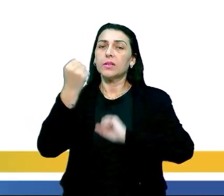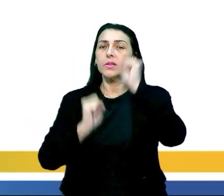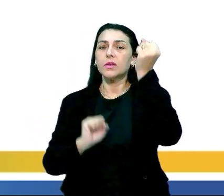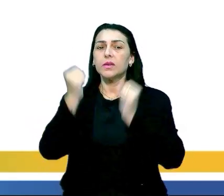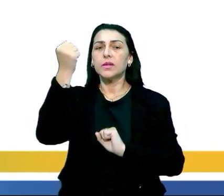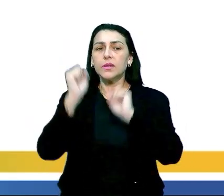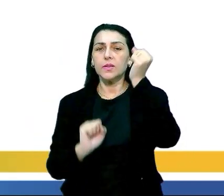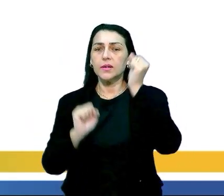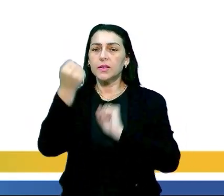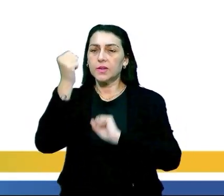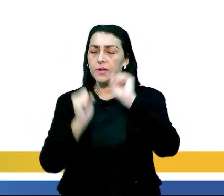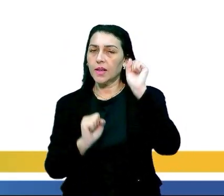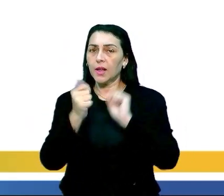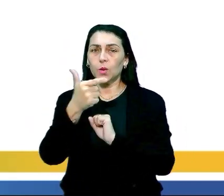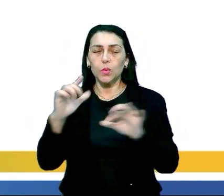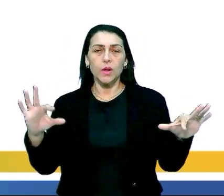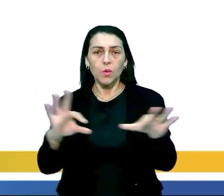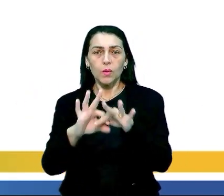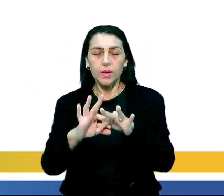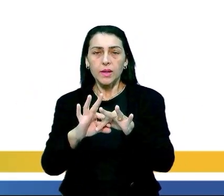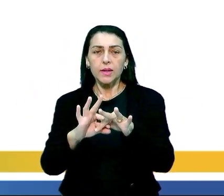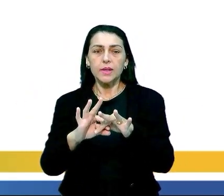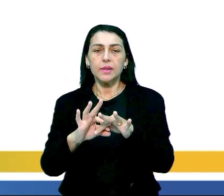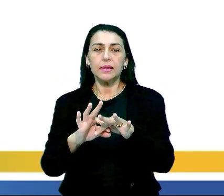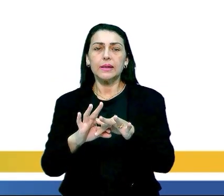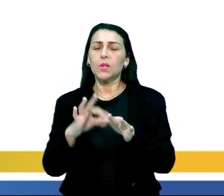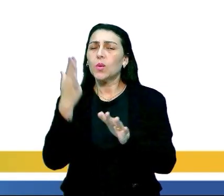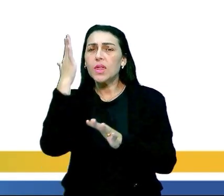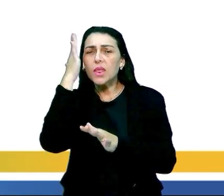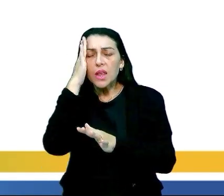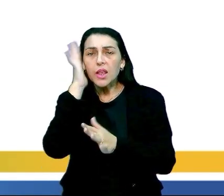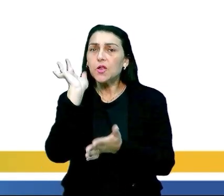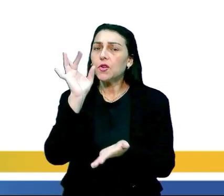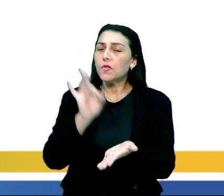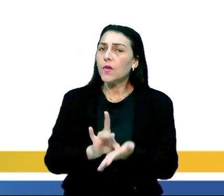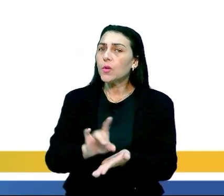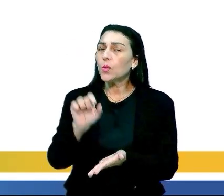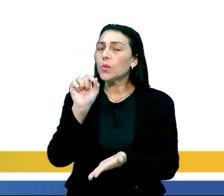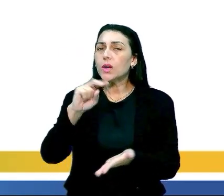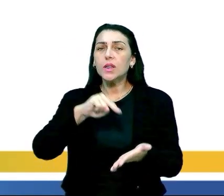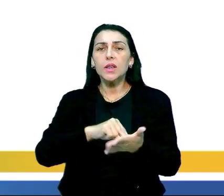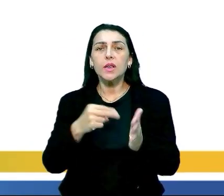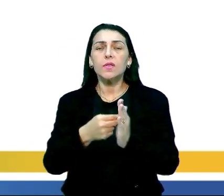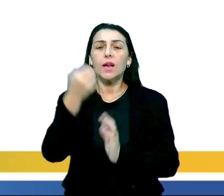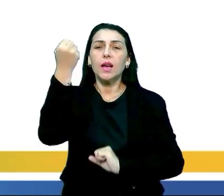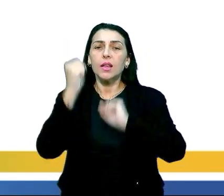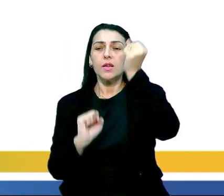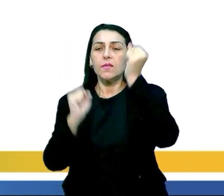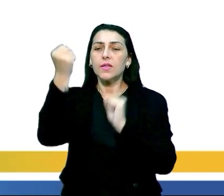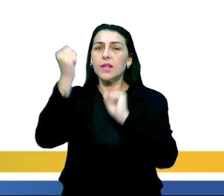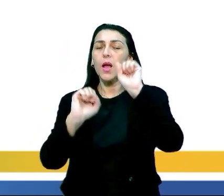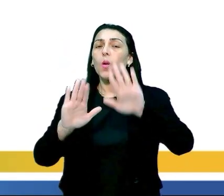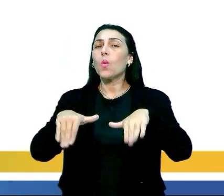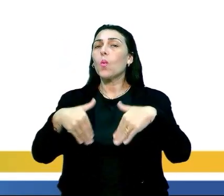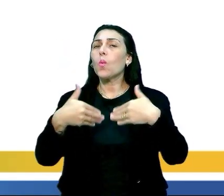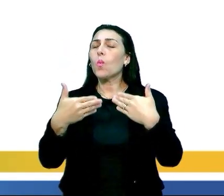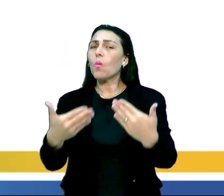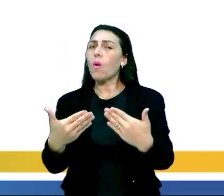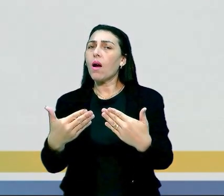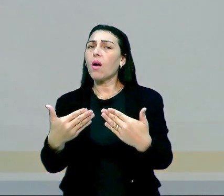de forma desconexa, sem nem entender de fato o que é atividade física e qual a sua